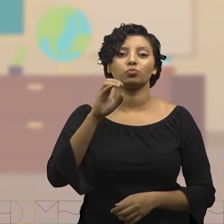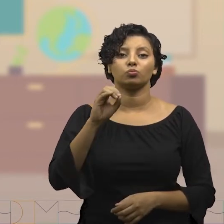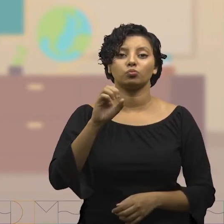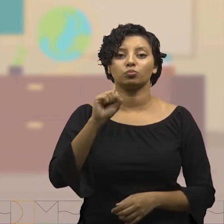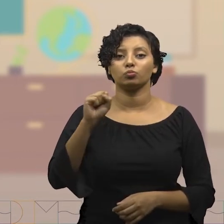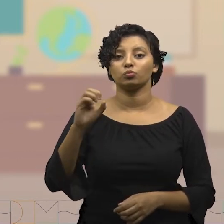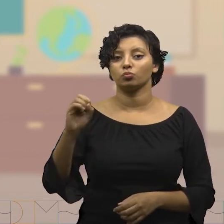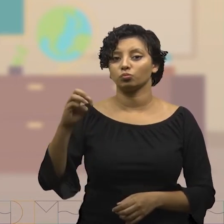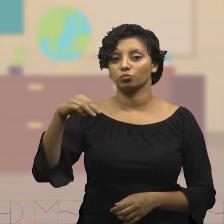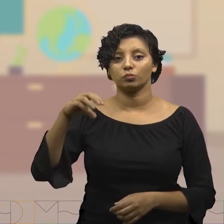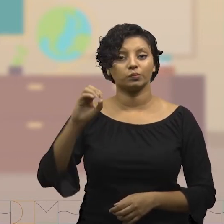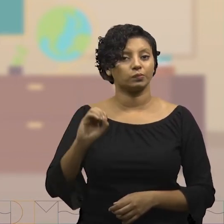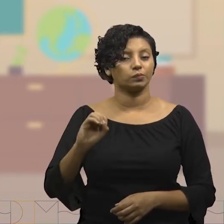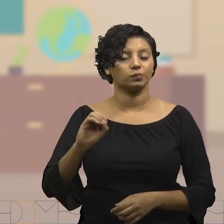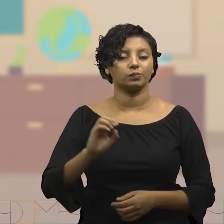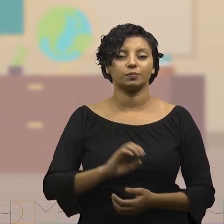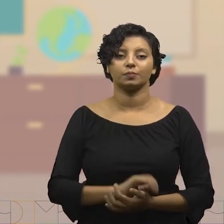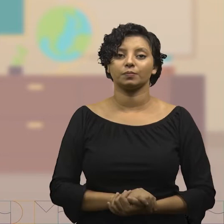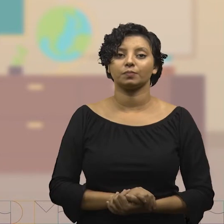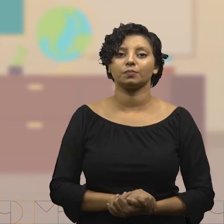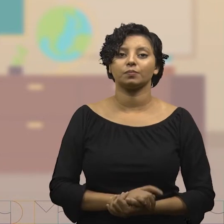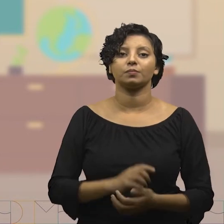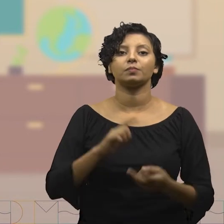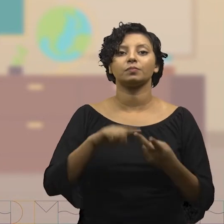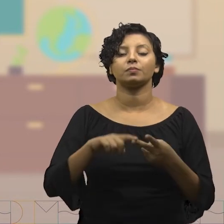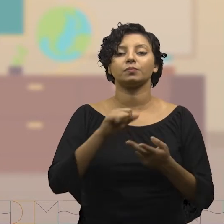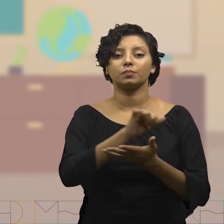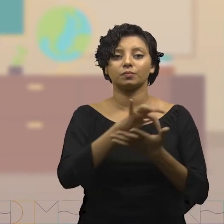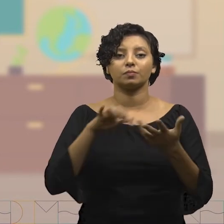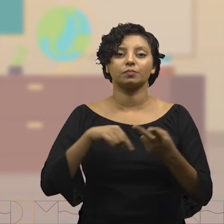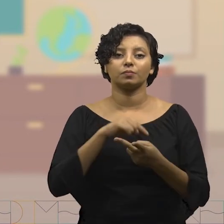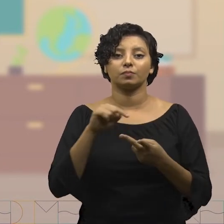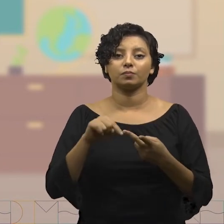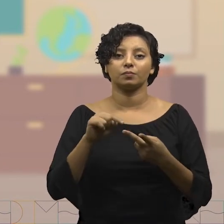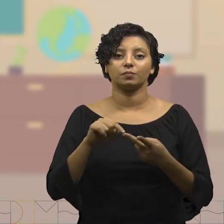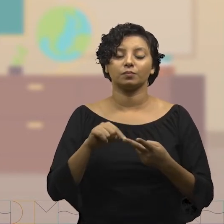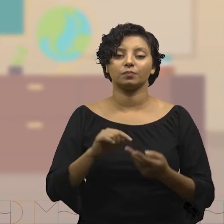não lisossomos. Vamos para a atividade número 2.